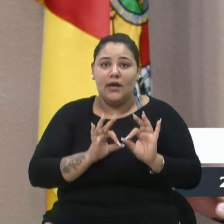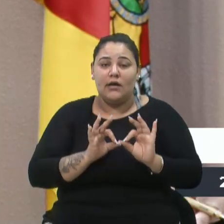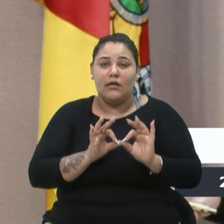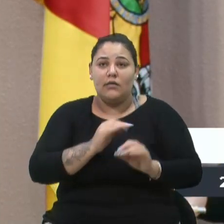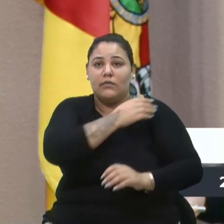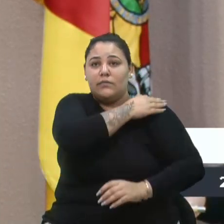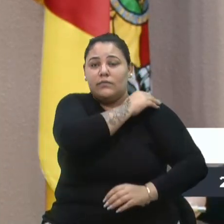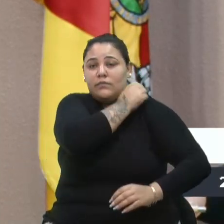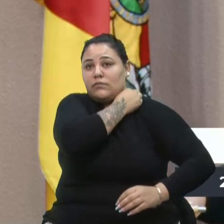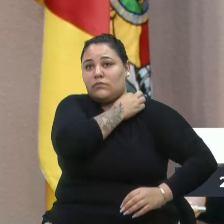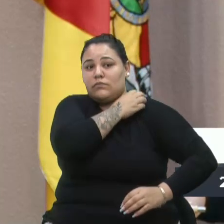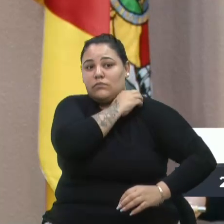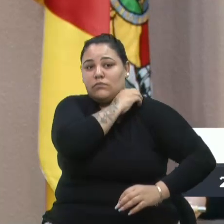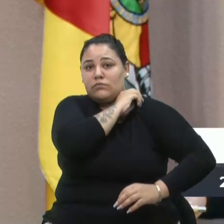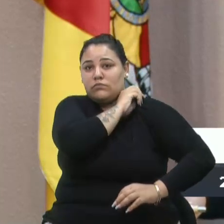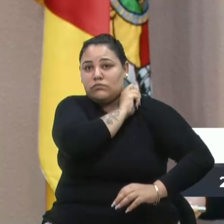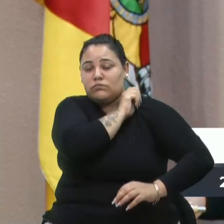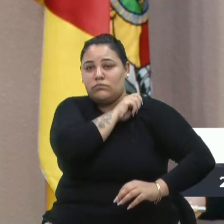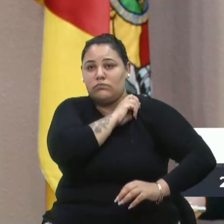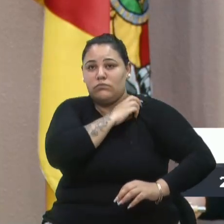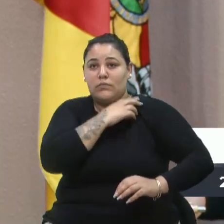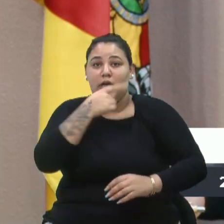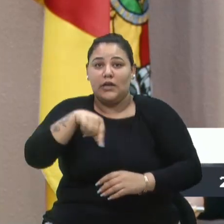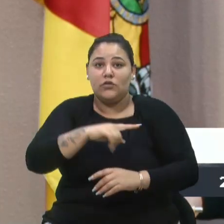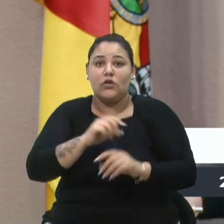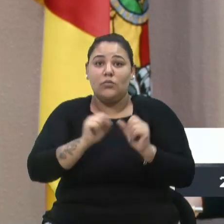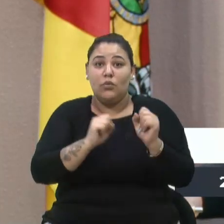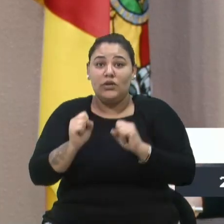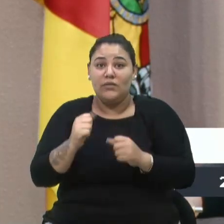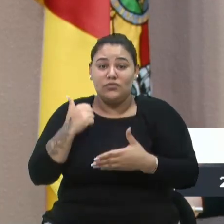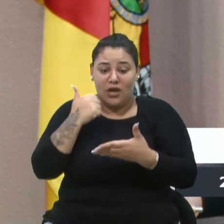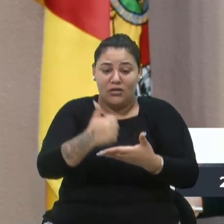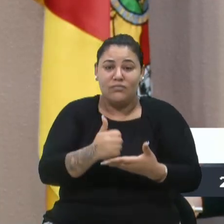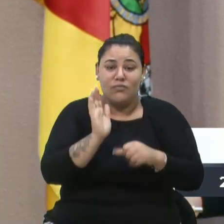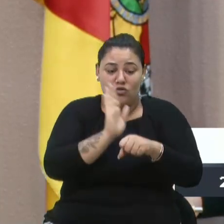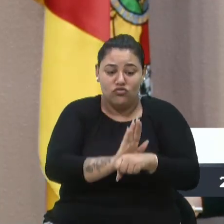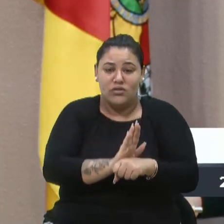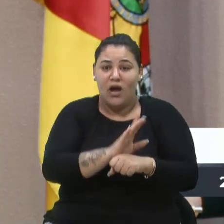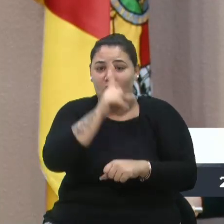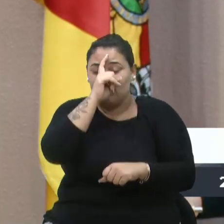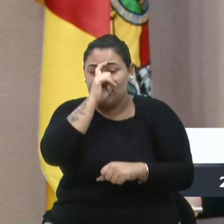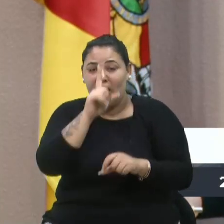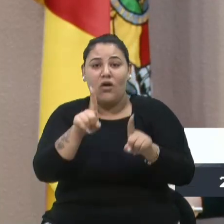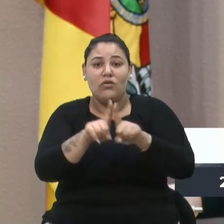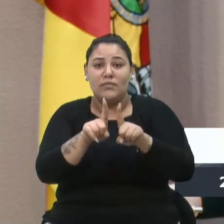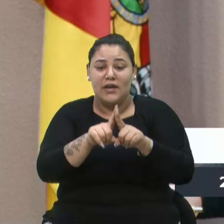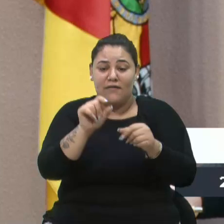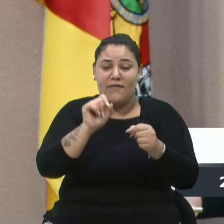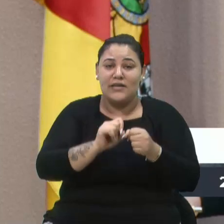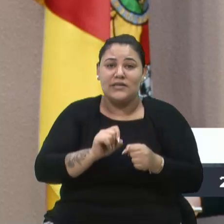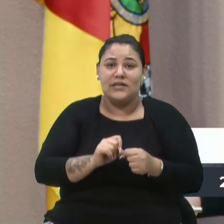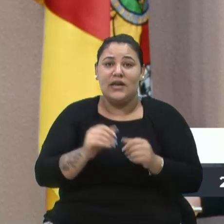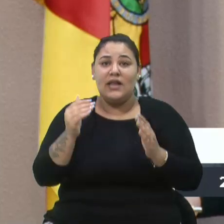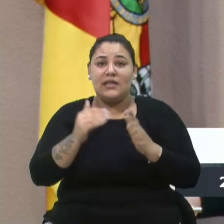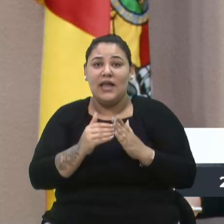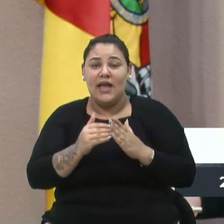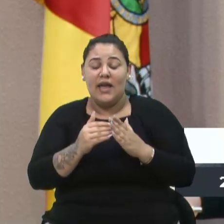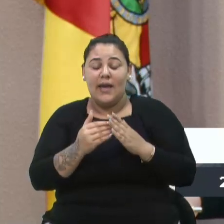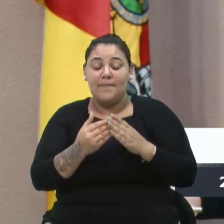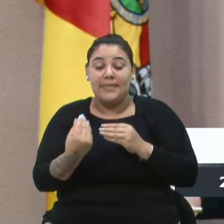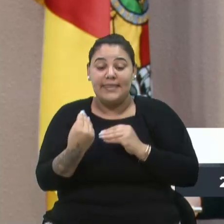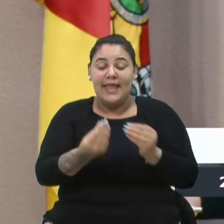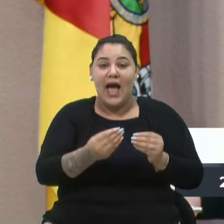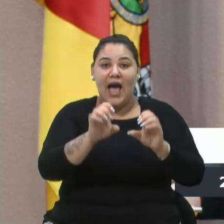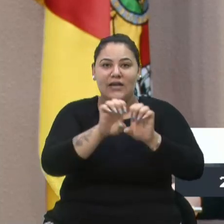aos hospitais de poderem também promover, até mesmo, estruturas